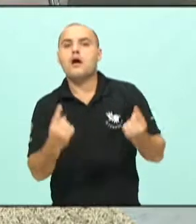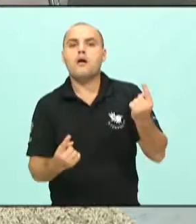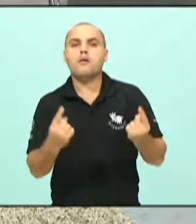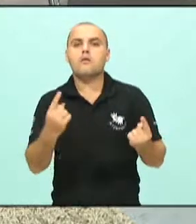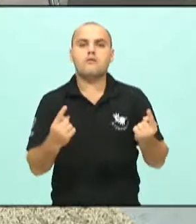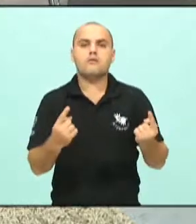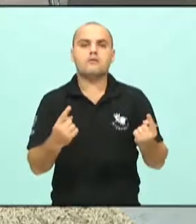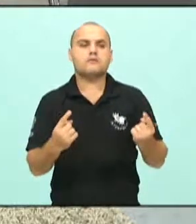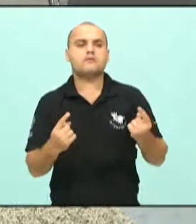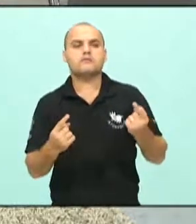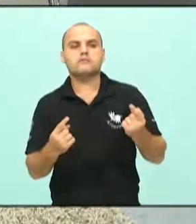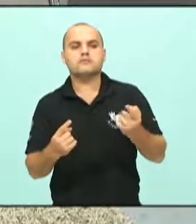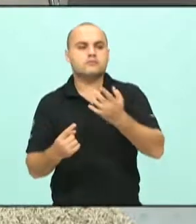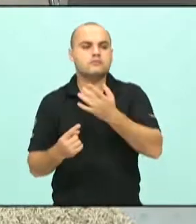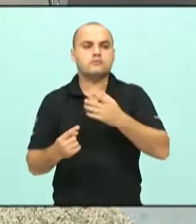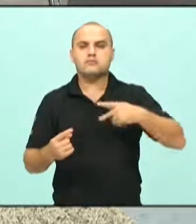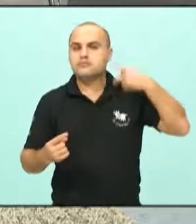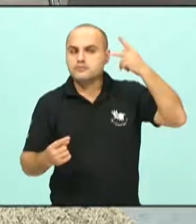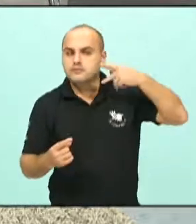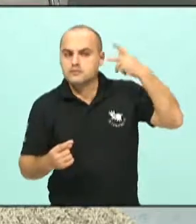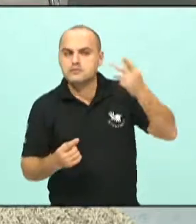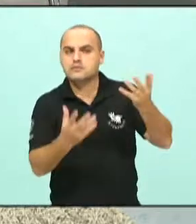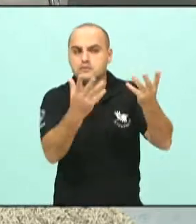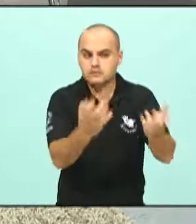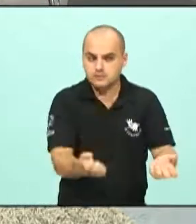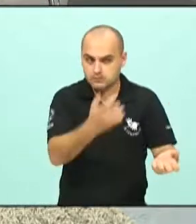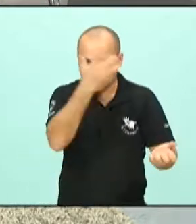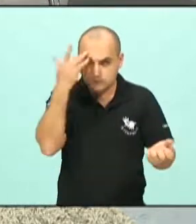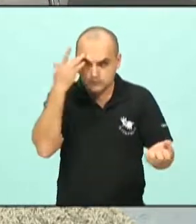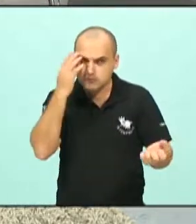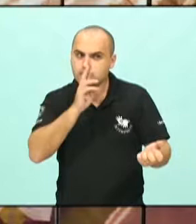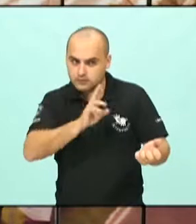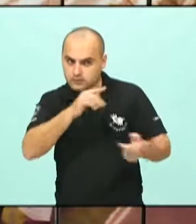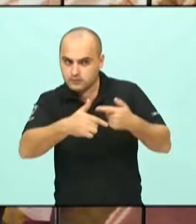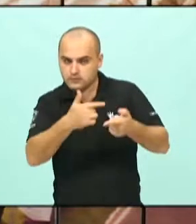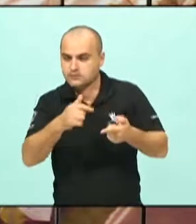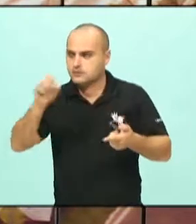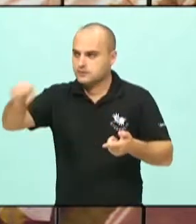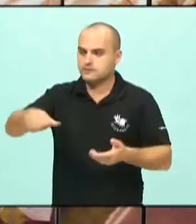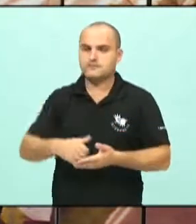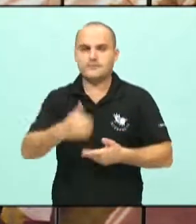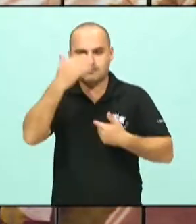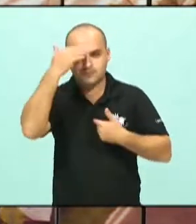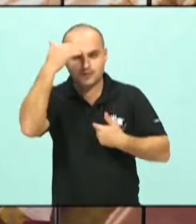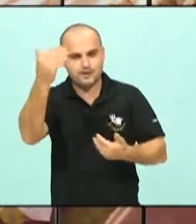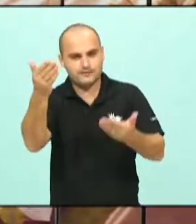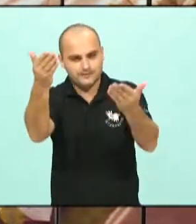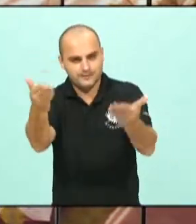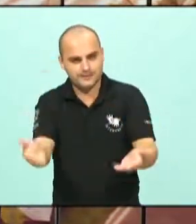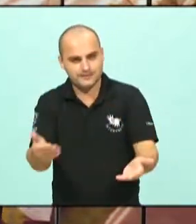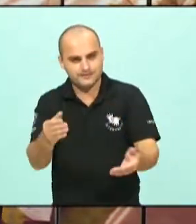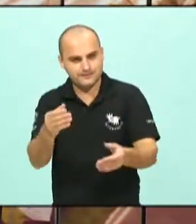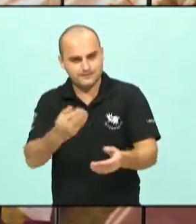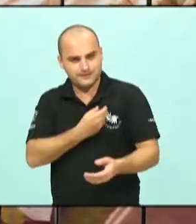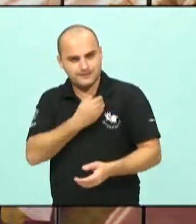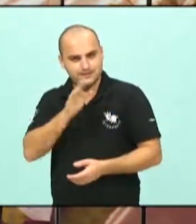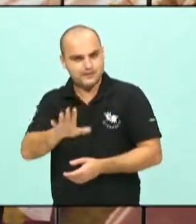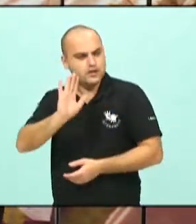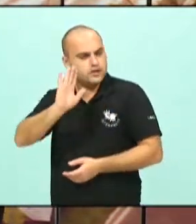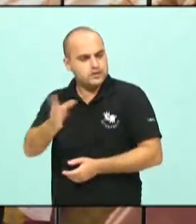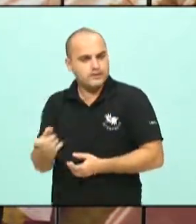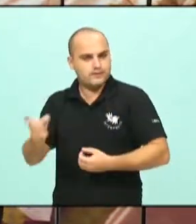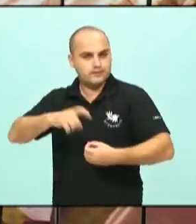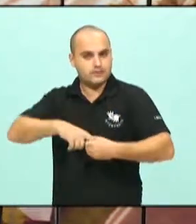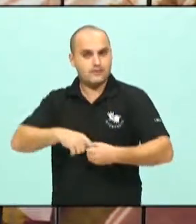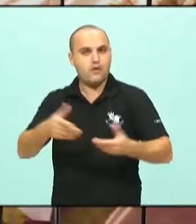político? O senhor nos responde depois? Claro. Obrigado ao senhor e à senhora também que está conosco. Um instante só. A gente já